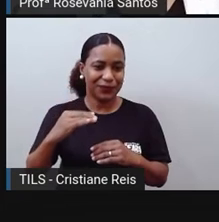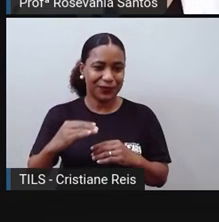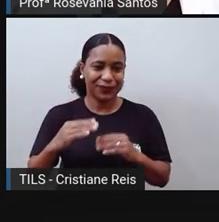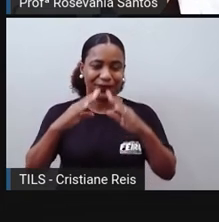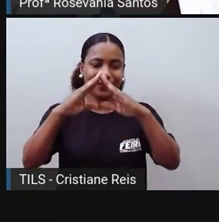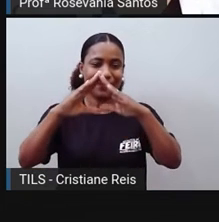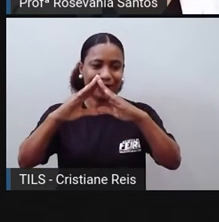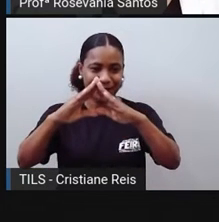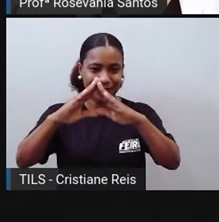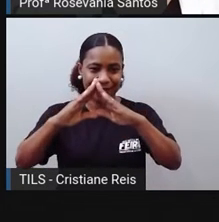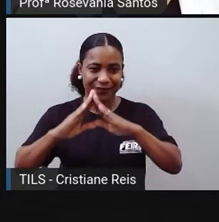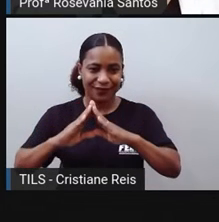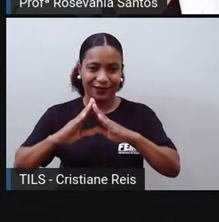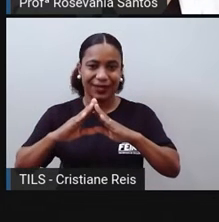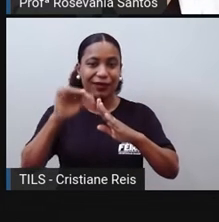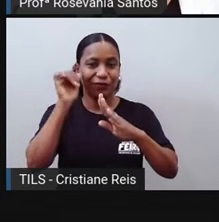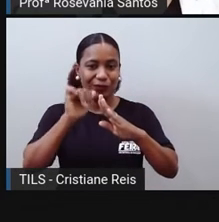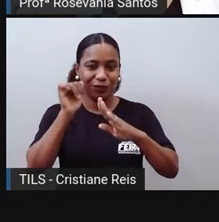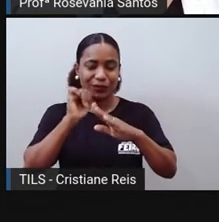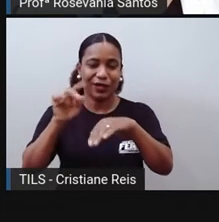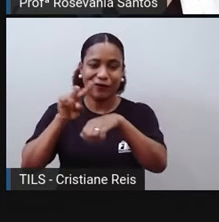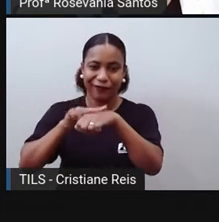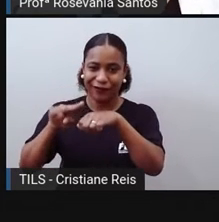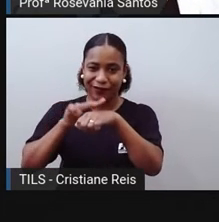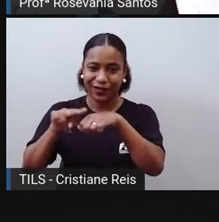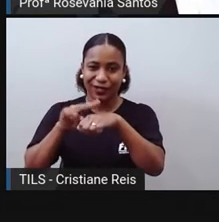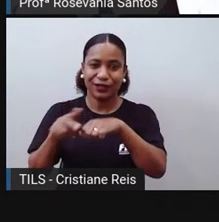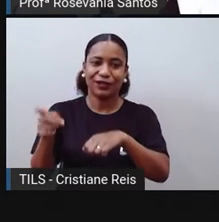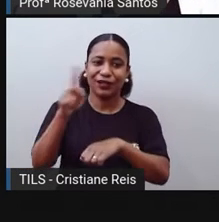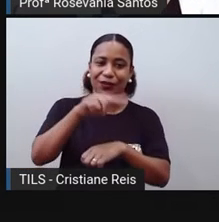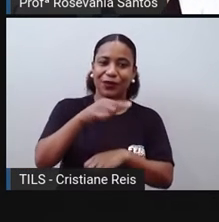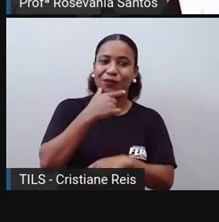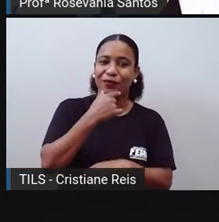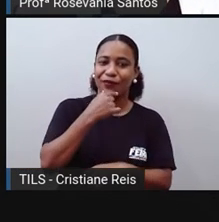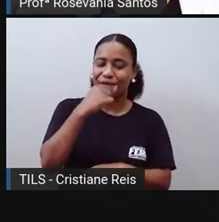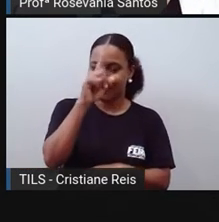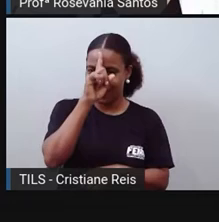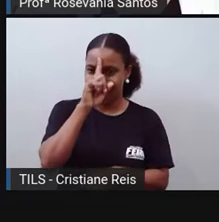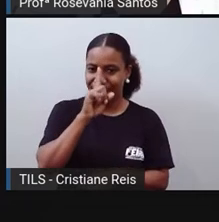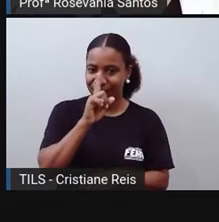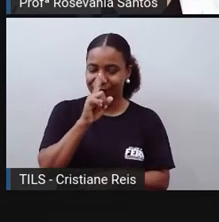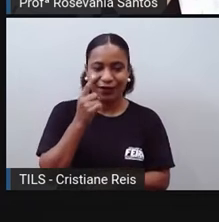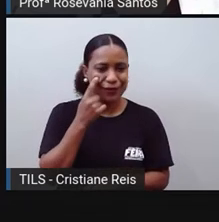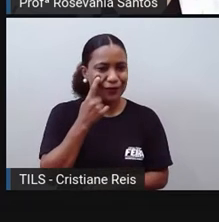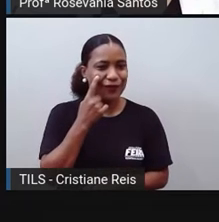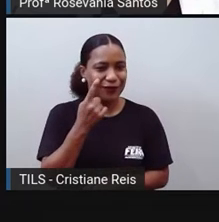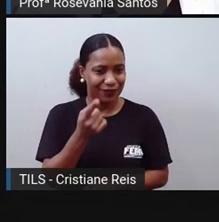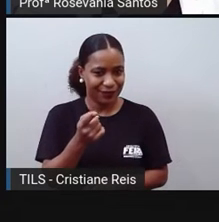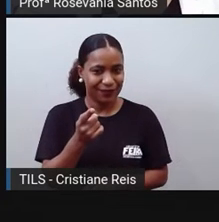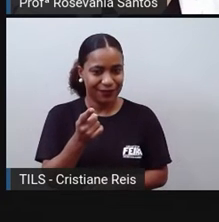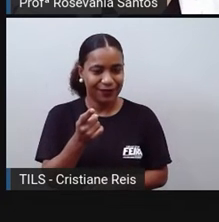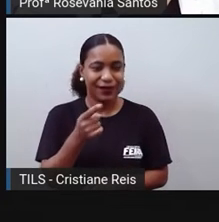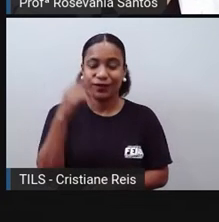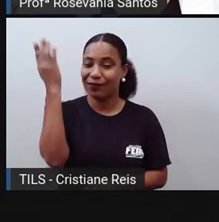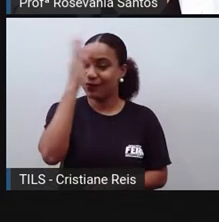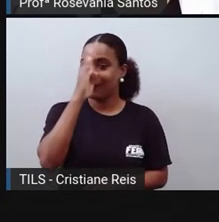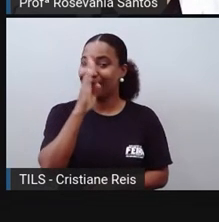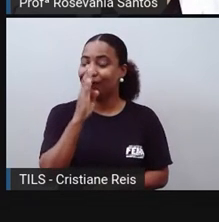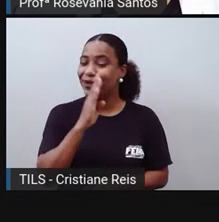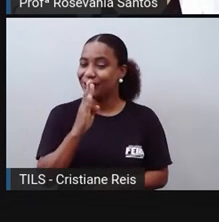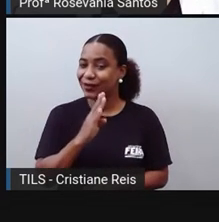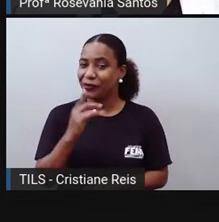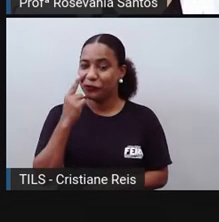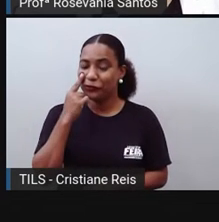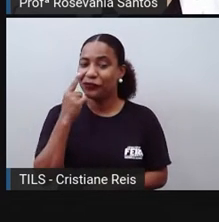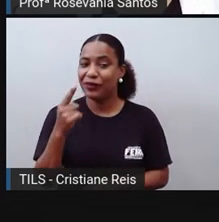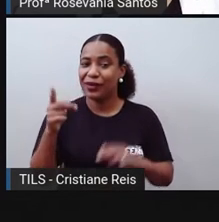Aqui, mais uma vez, as mulheres de verde e os homens de amarelo. Então, eu percebo que já no caso do Brasil, a